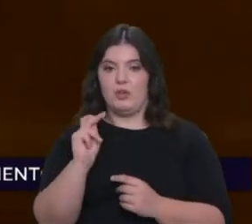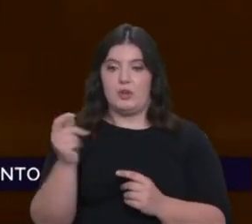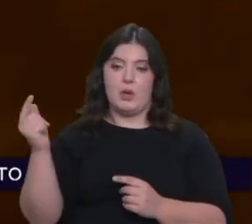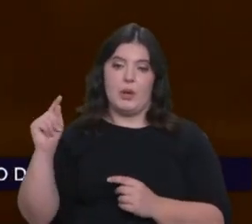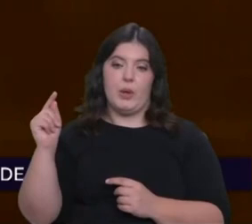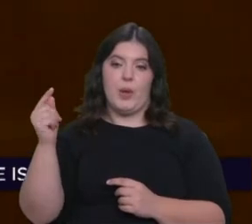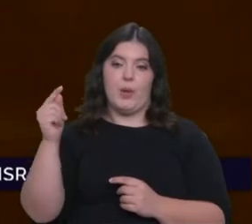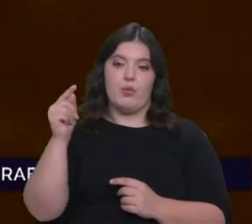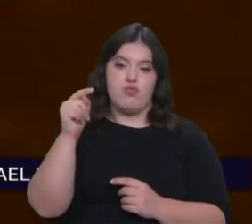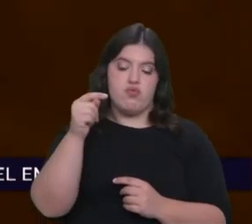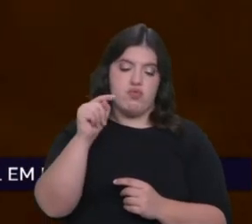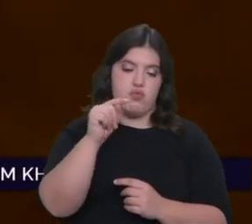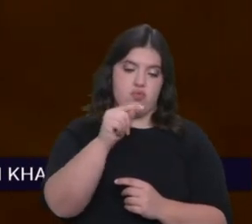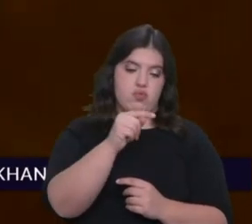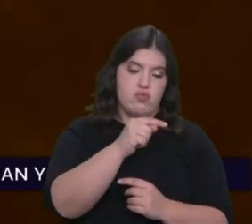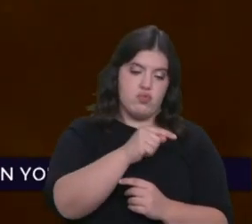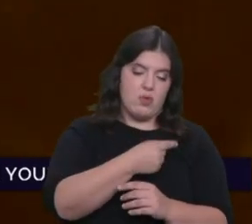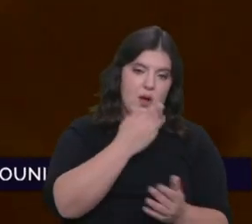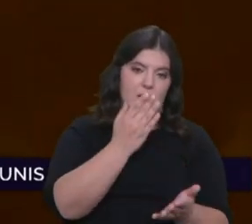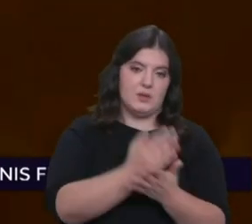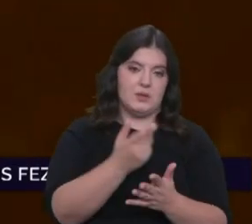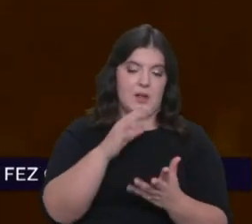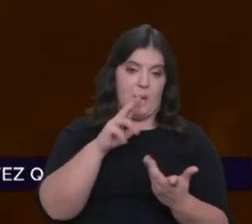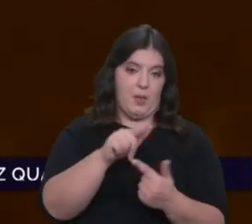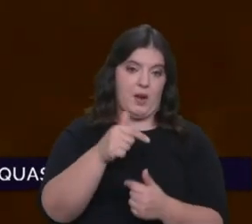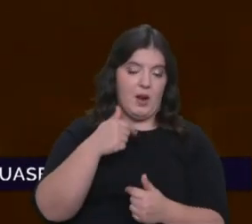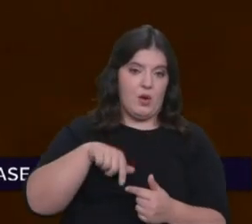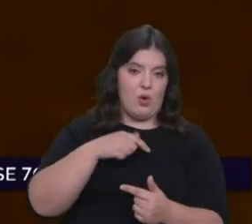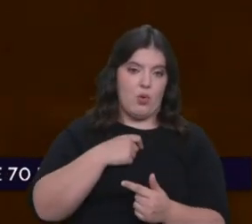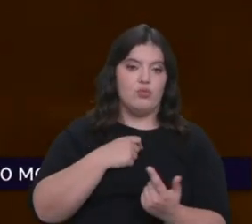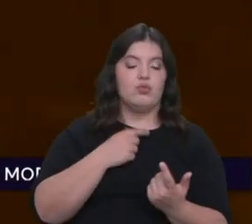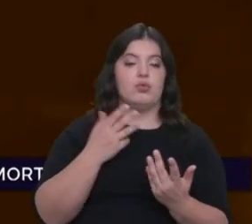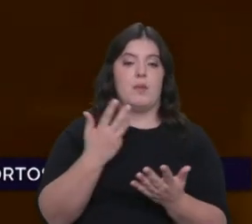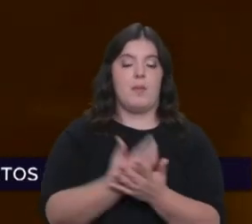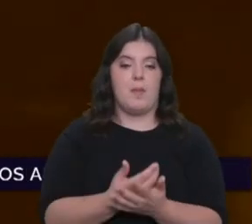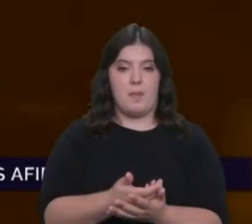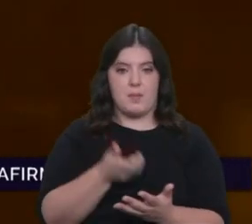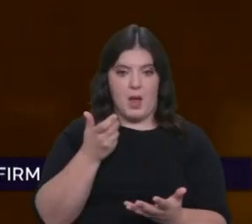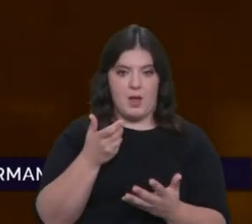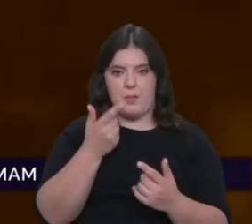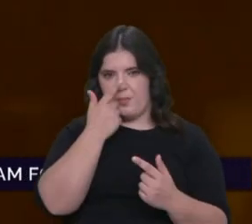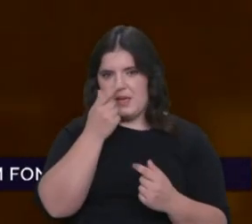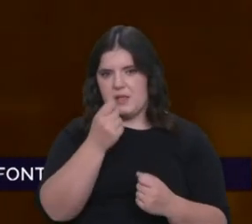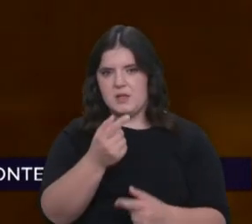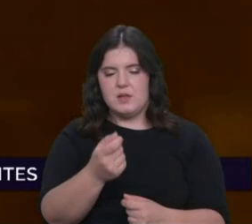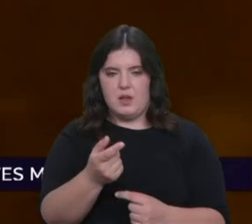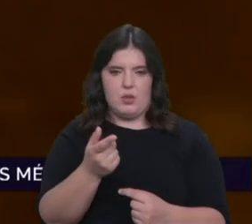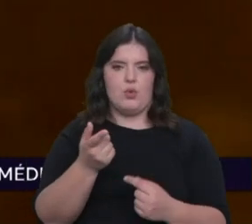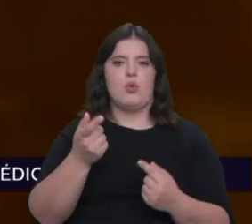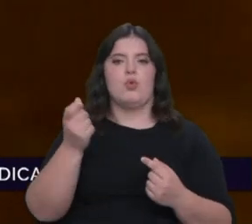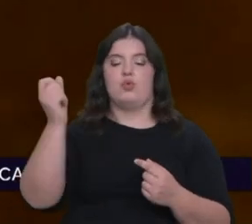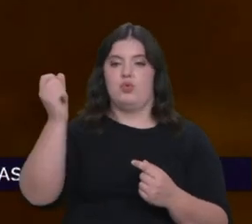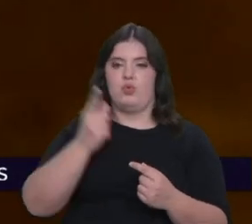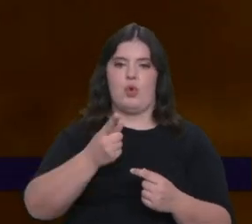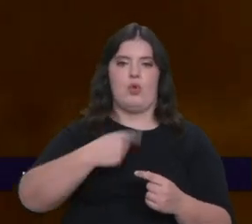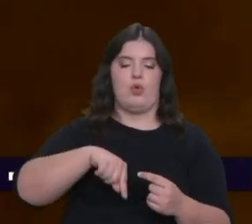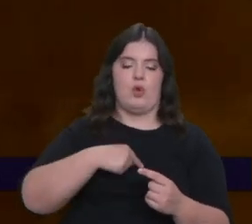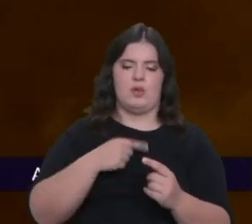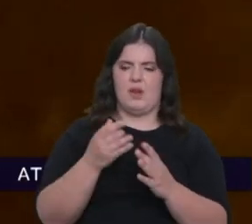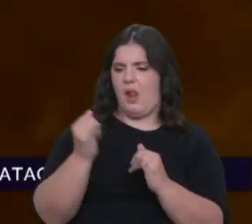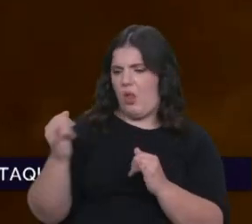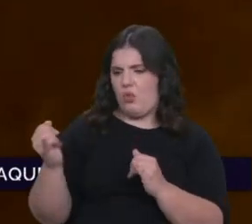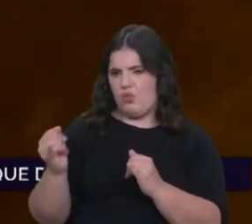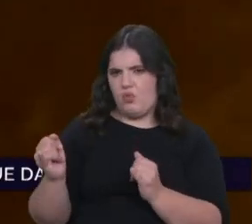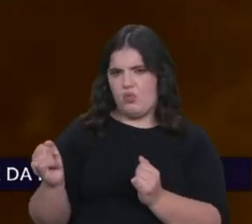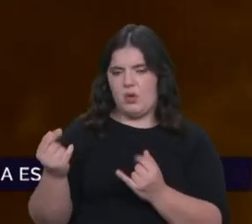de anos-luz planeta, teve um impacto parecido com aquilo que o nosso Sol, que está aqui ao lado, digamos assim,